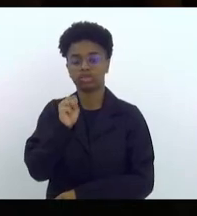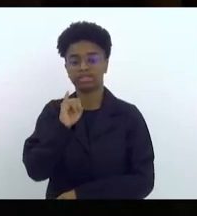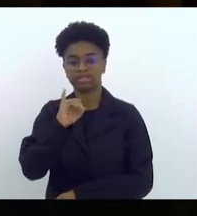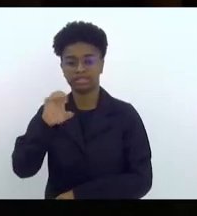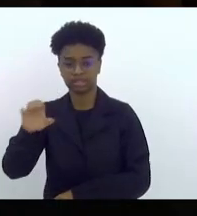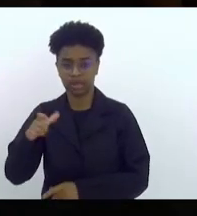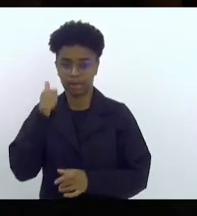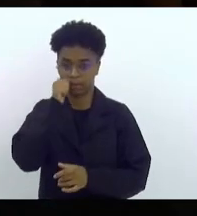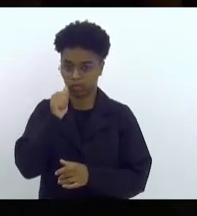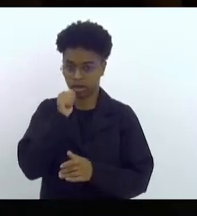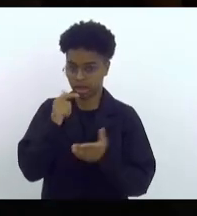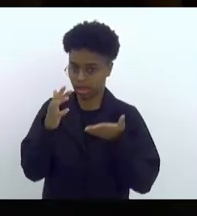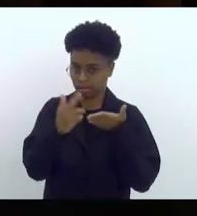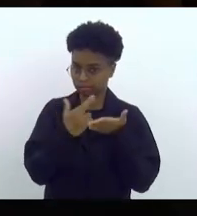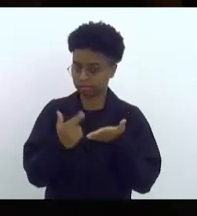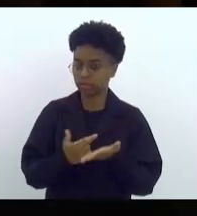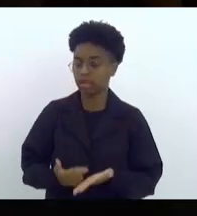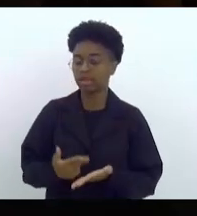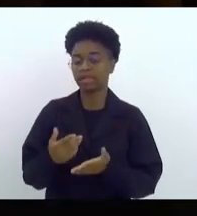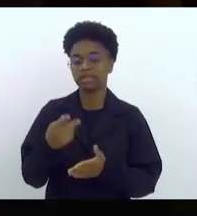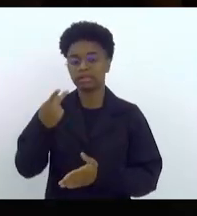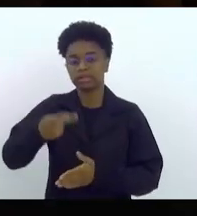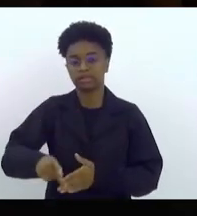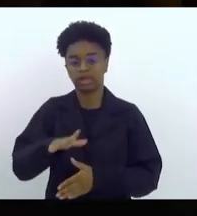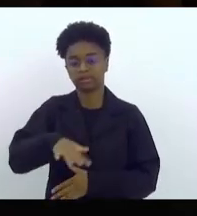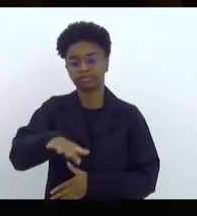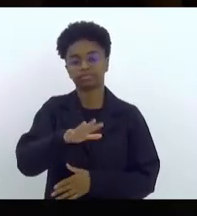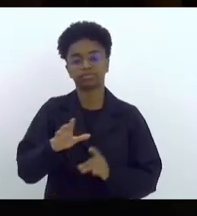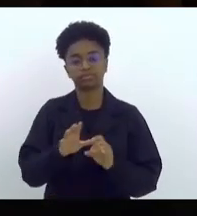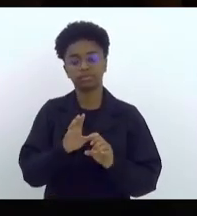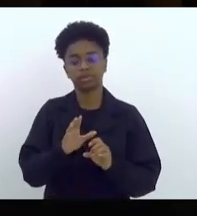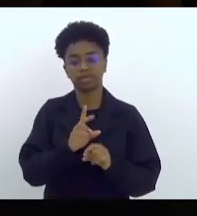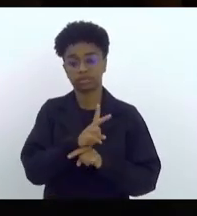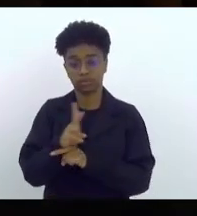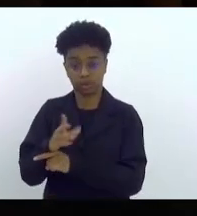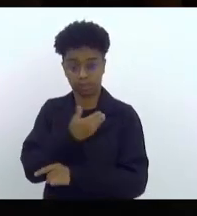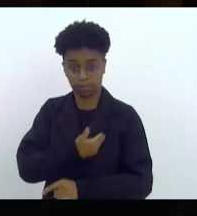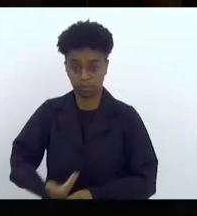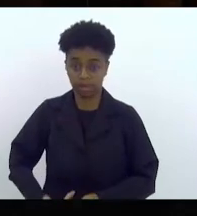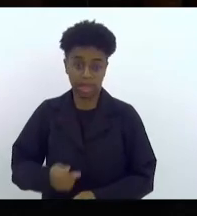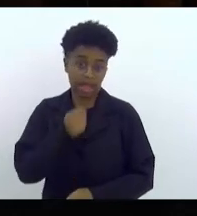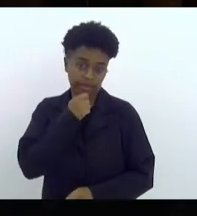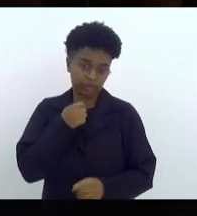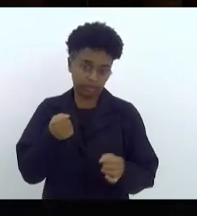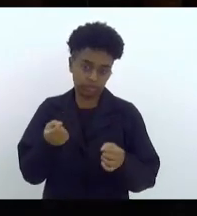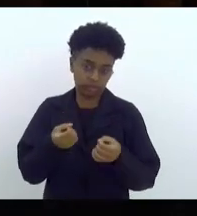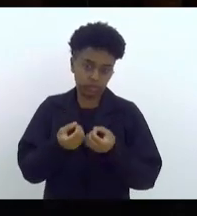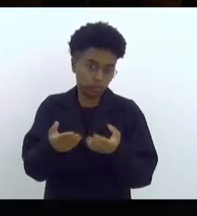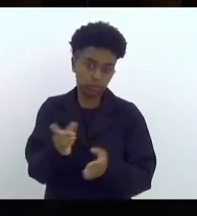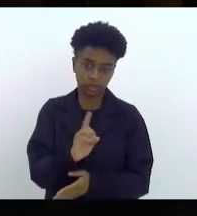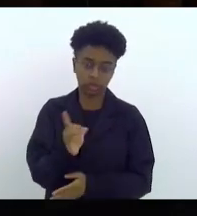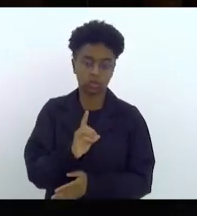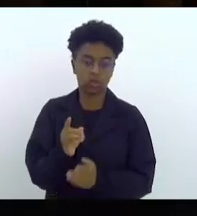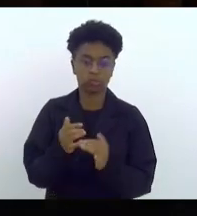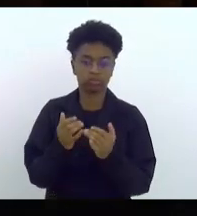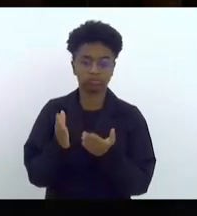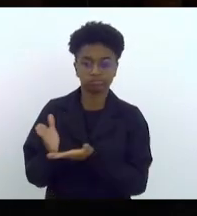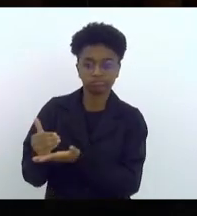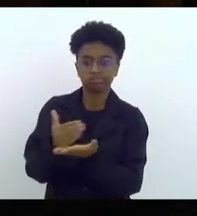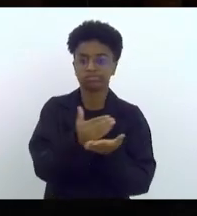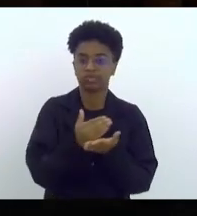Instituto de Segurança Pública do Estado do Rio de Janeiro, ainda não trouxe aqui a esta casa os dados